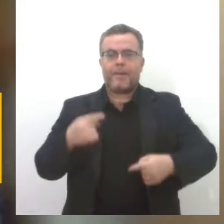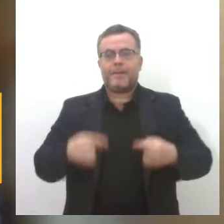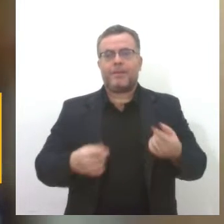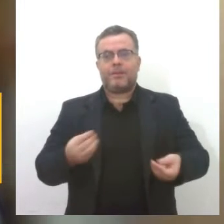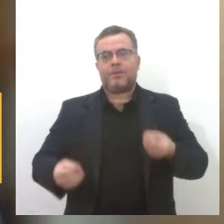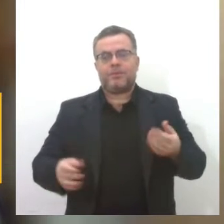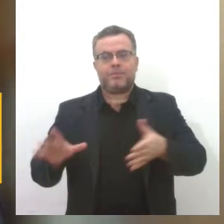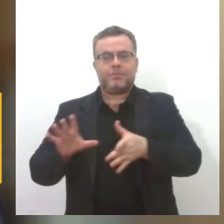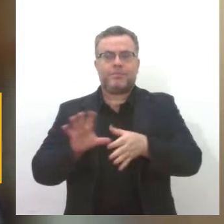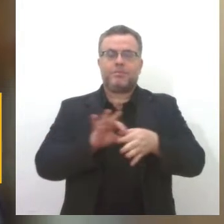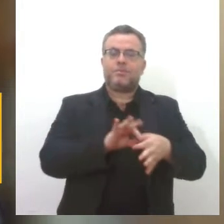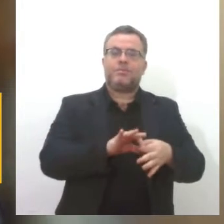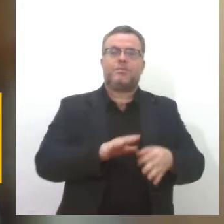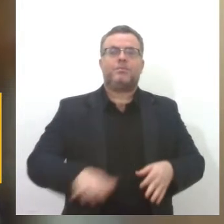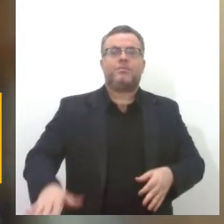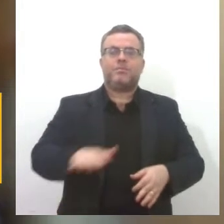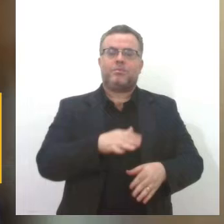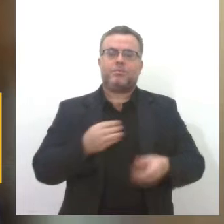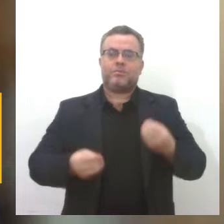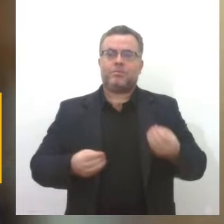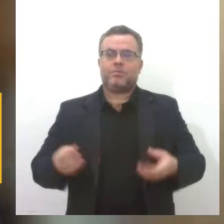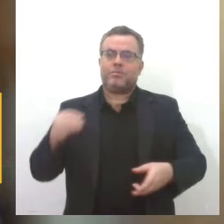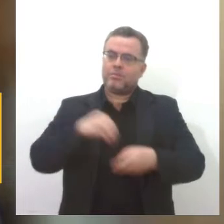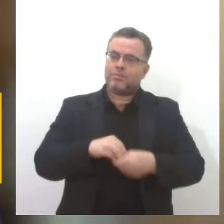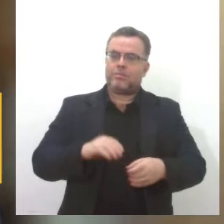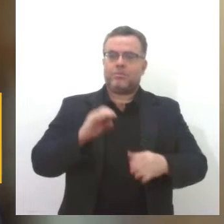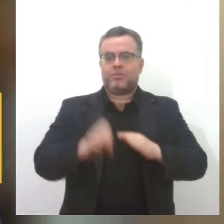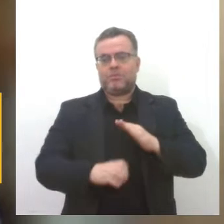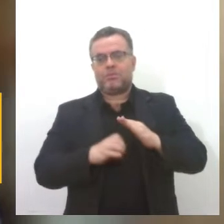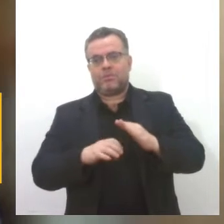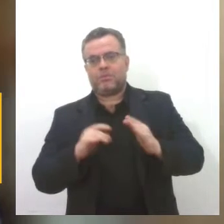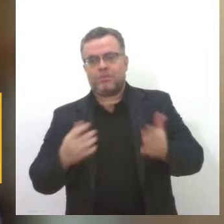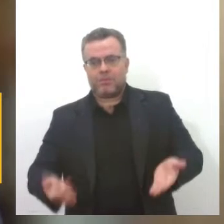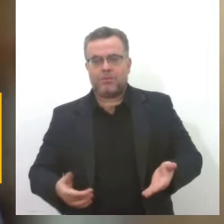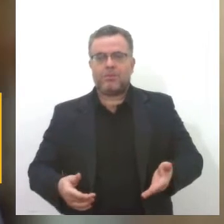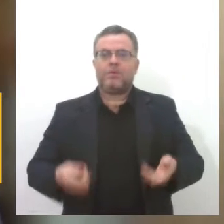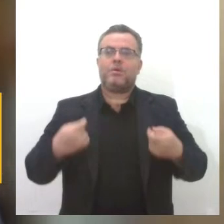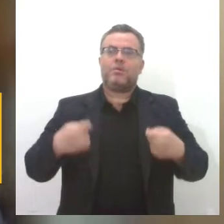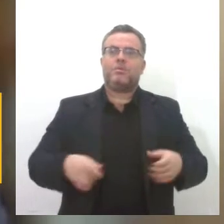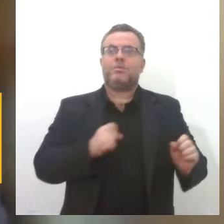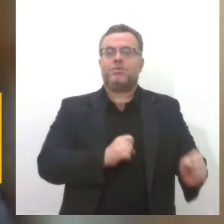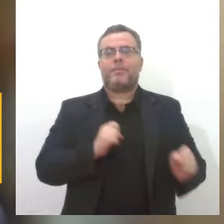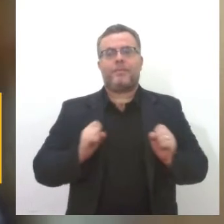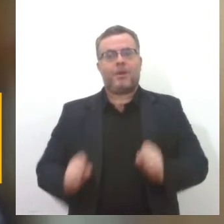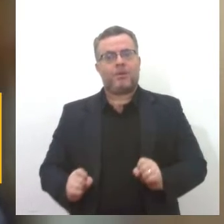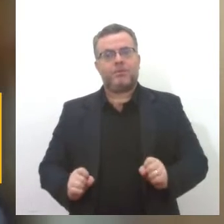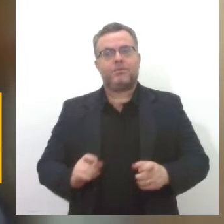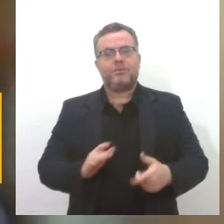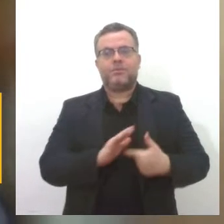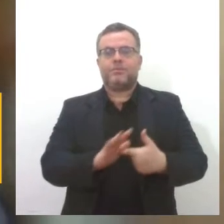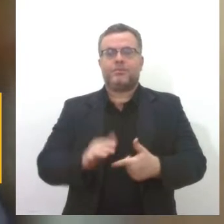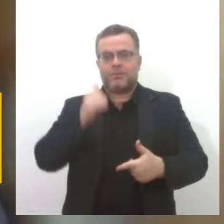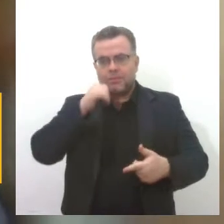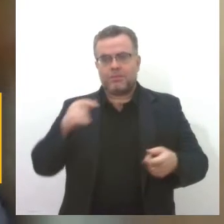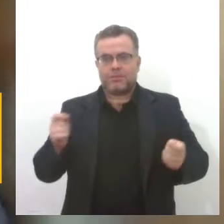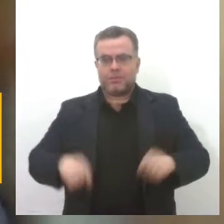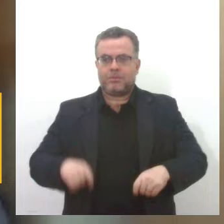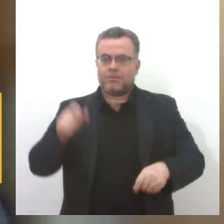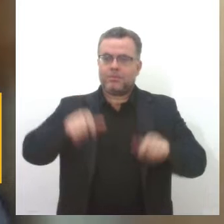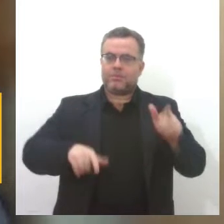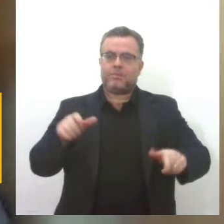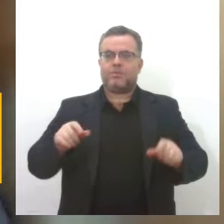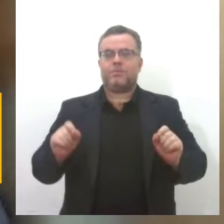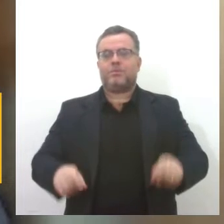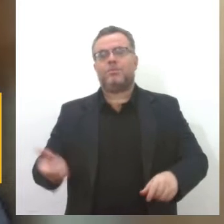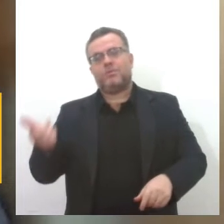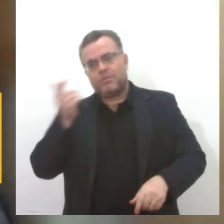contexto dos espaços dentro das empresas. Então, gente precisa empoderar, a mulher tem essa capacidade, mulher consegue